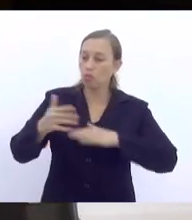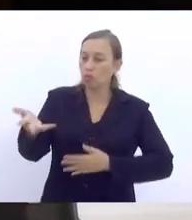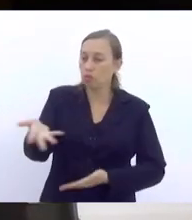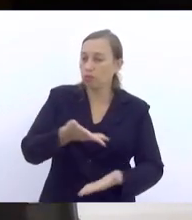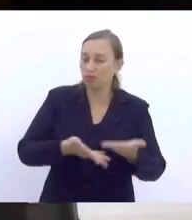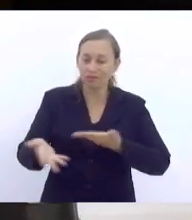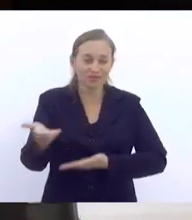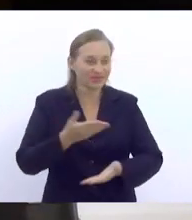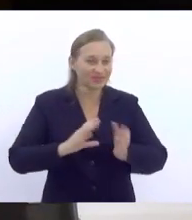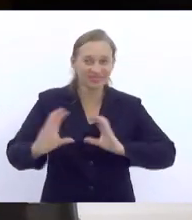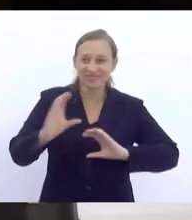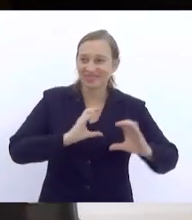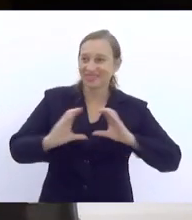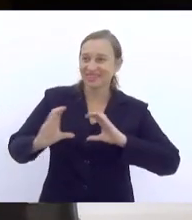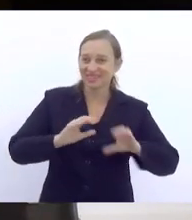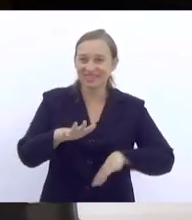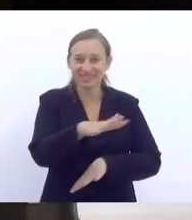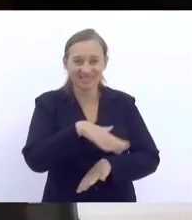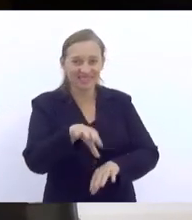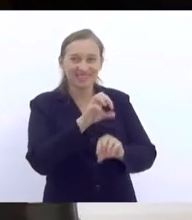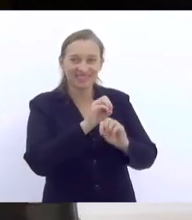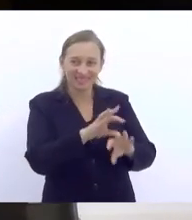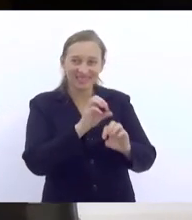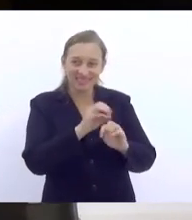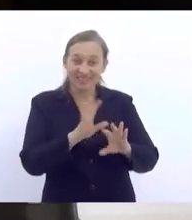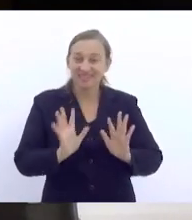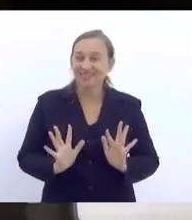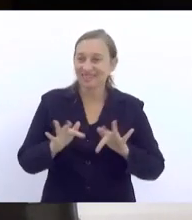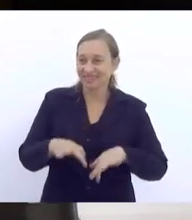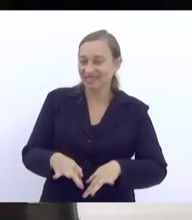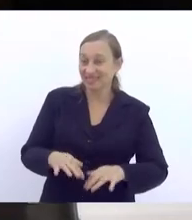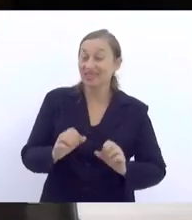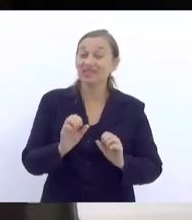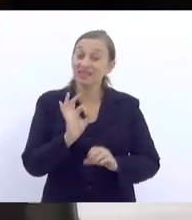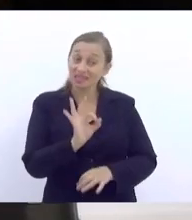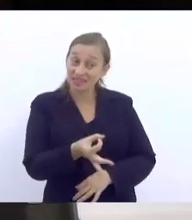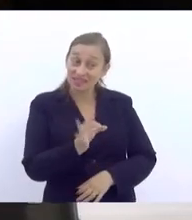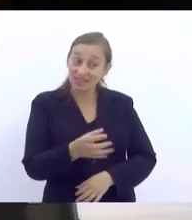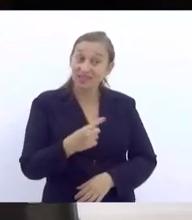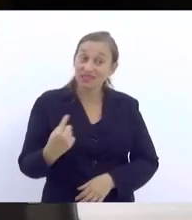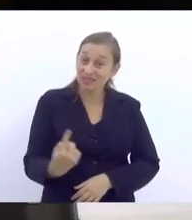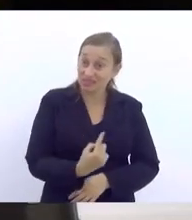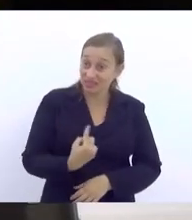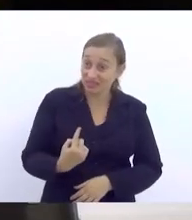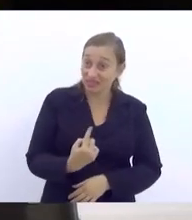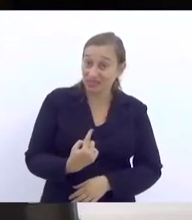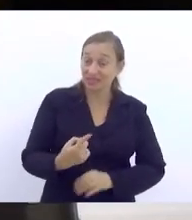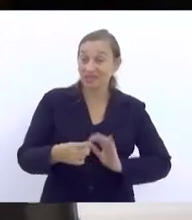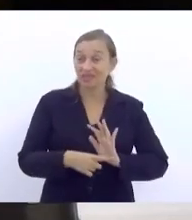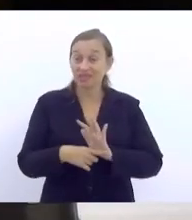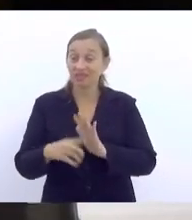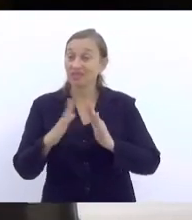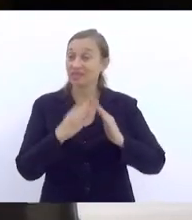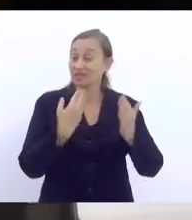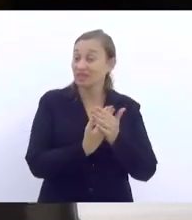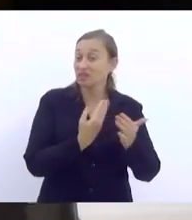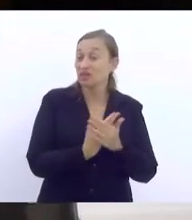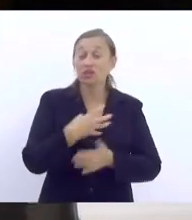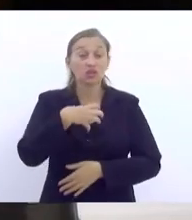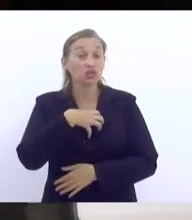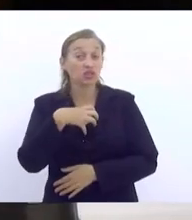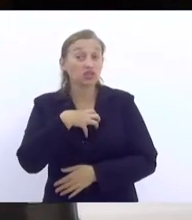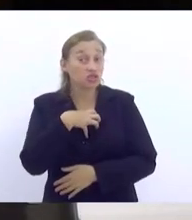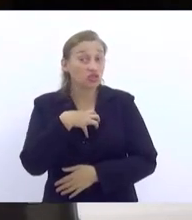campo da educação? E com a finalidade que, supostamente, nós atribuímos às escolas? Os sentidos que a